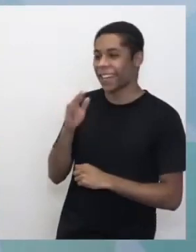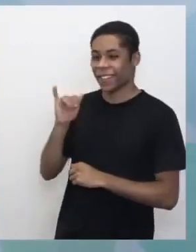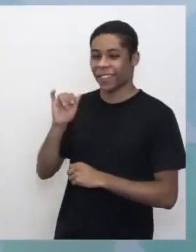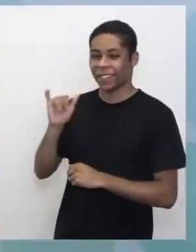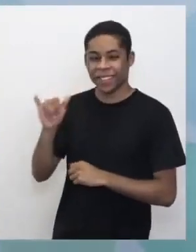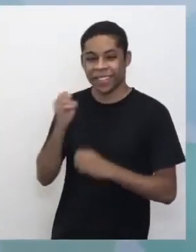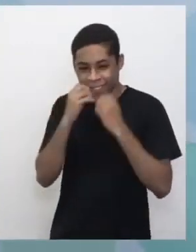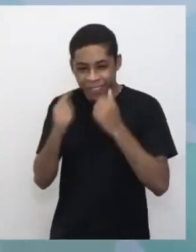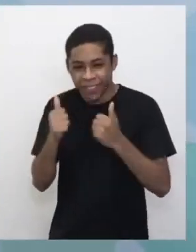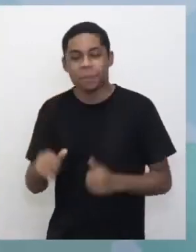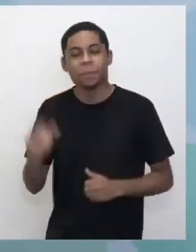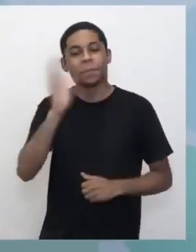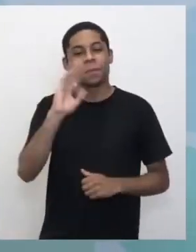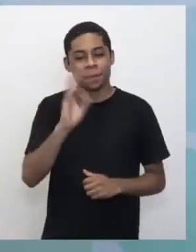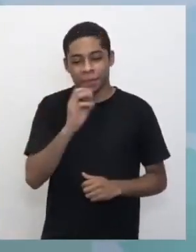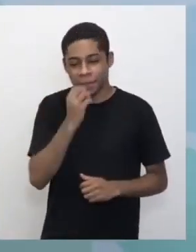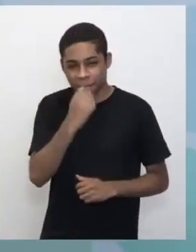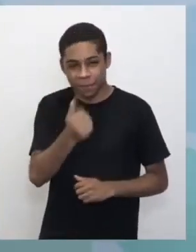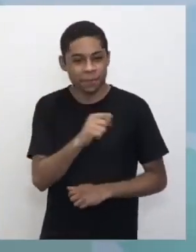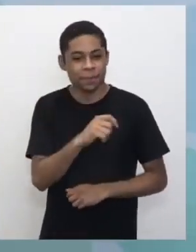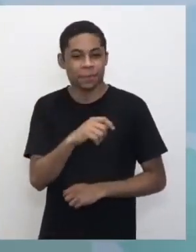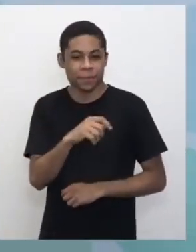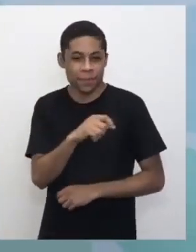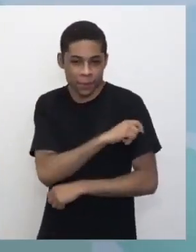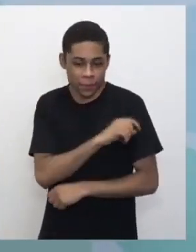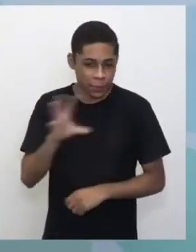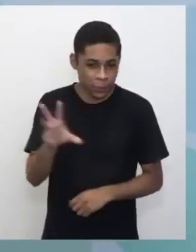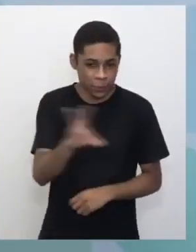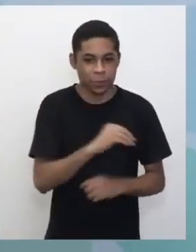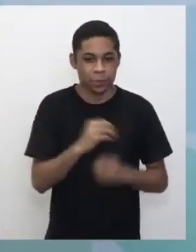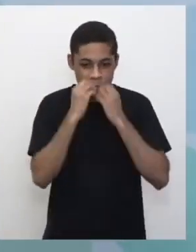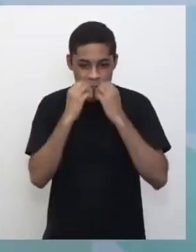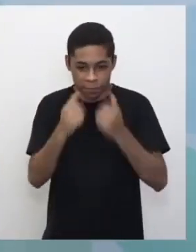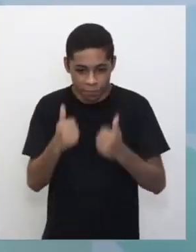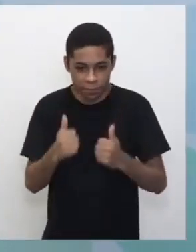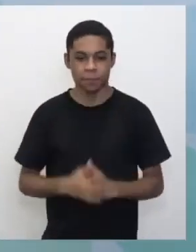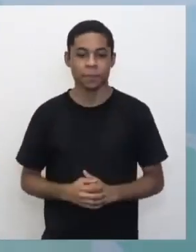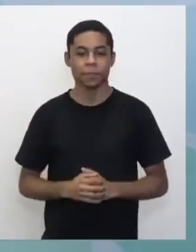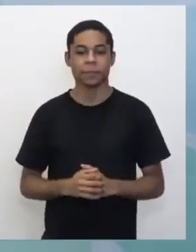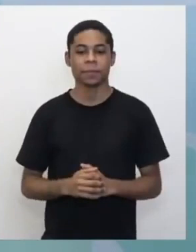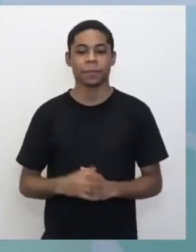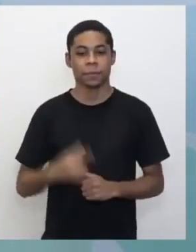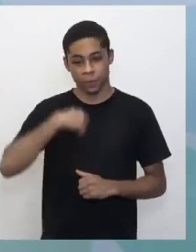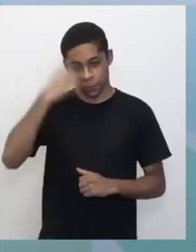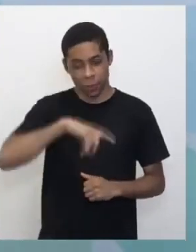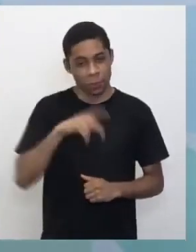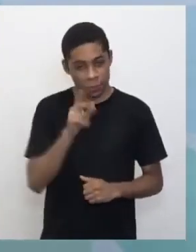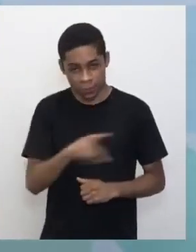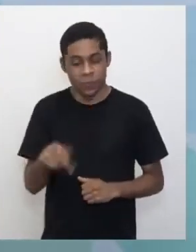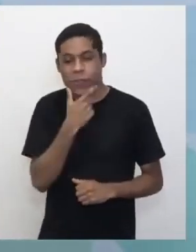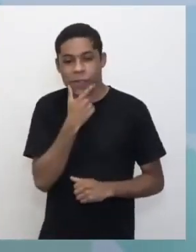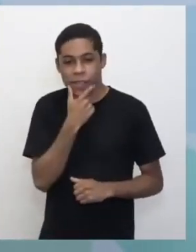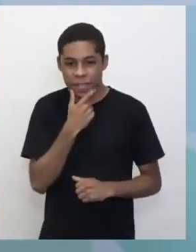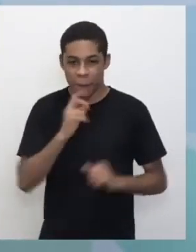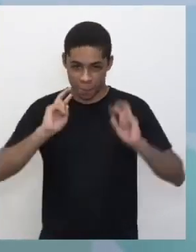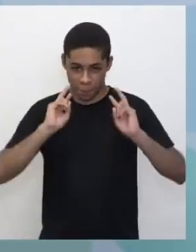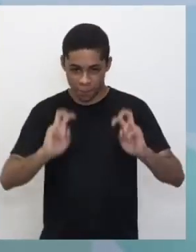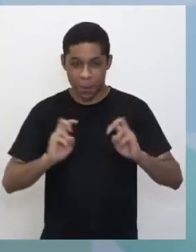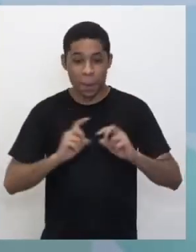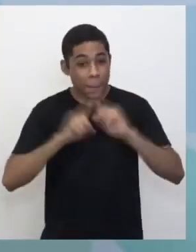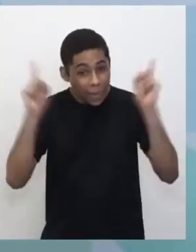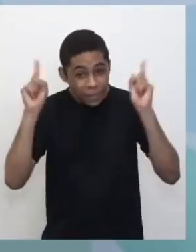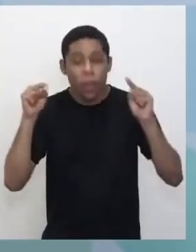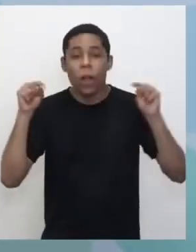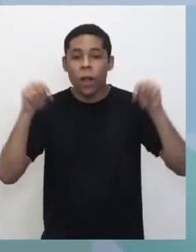Hello, students. Espero que todos estejam bem por aí. I'm your English teacher, as you know. sou o professor de inglês, como vocês sabem, but